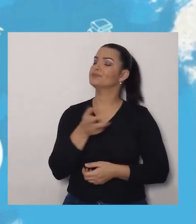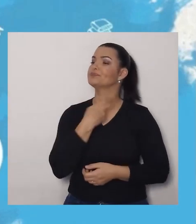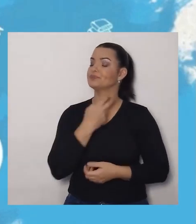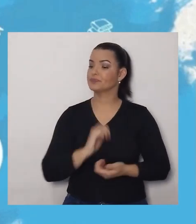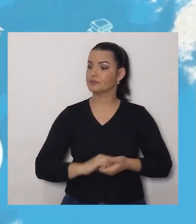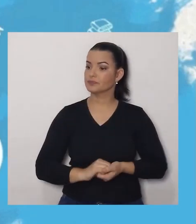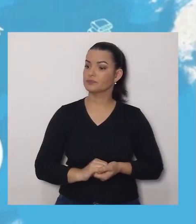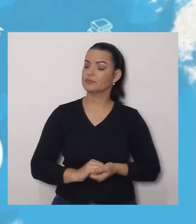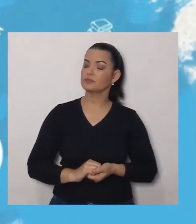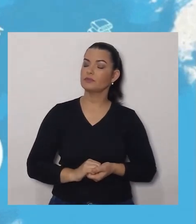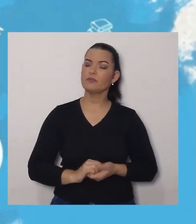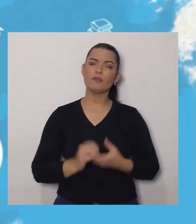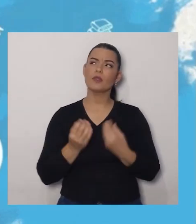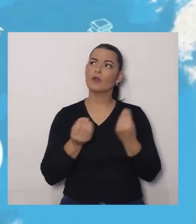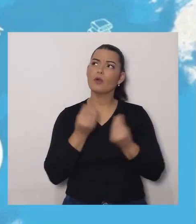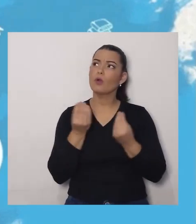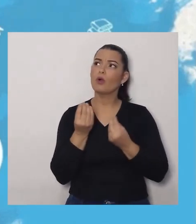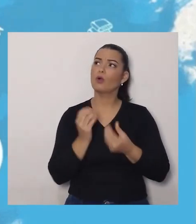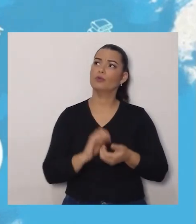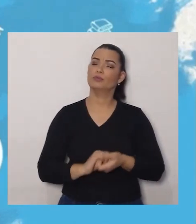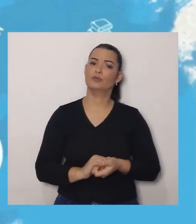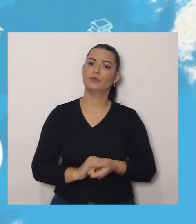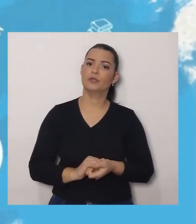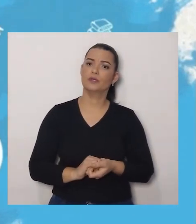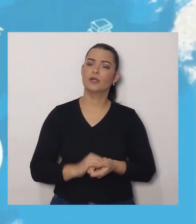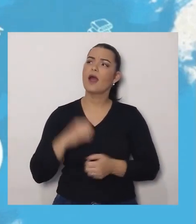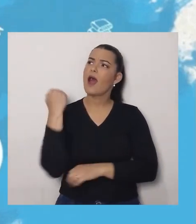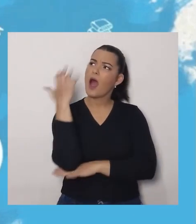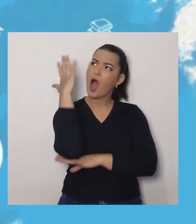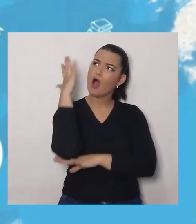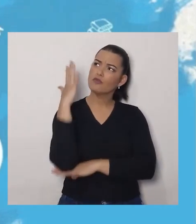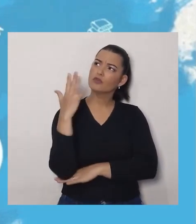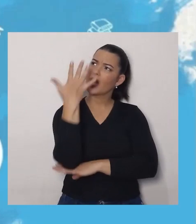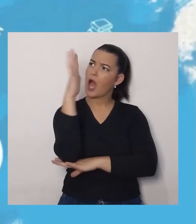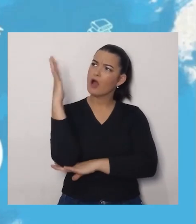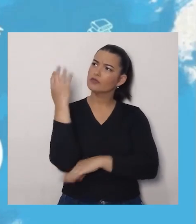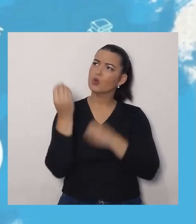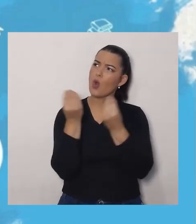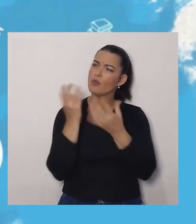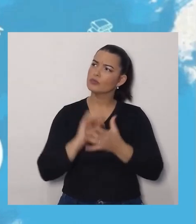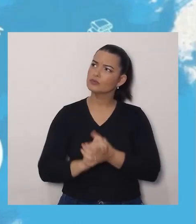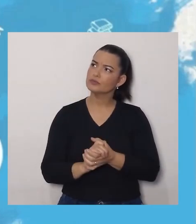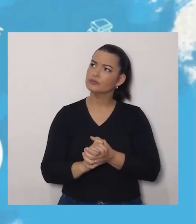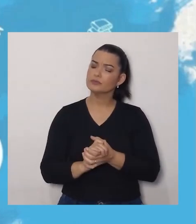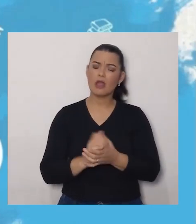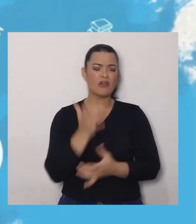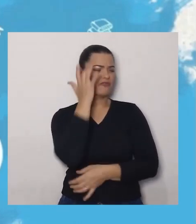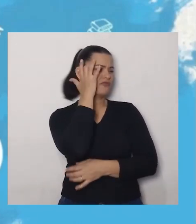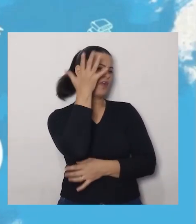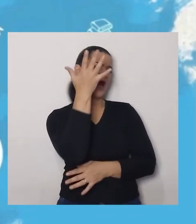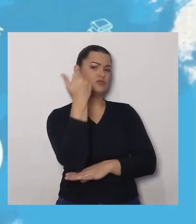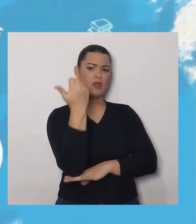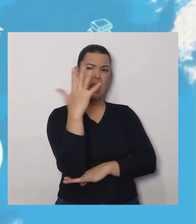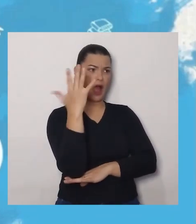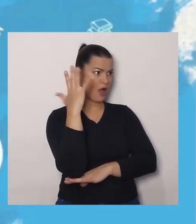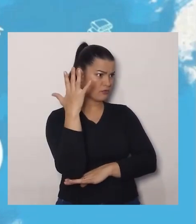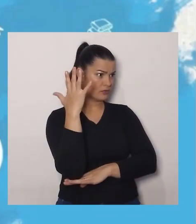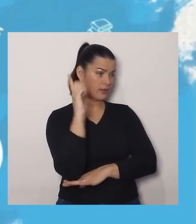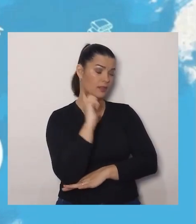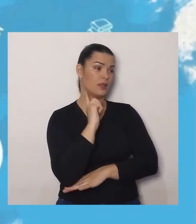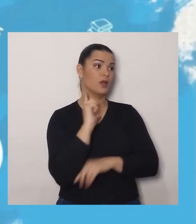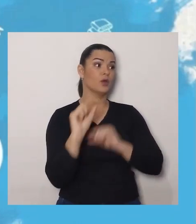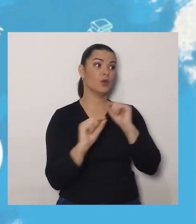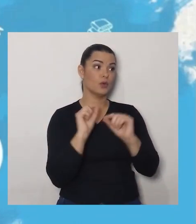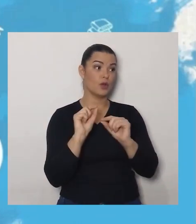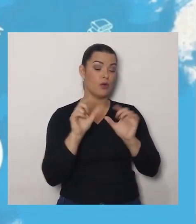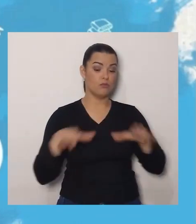como é uma árvore? Isso é fácil, dona coruja. Uma árvore, ela tem um